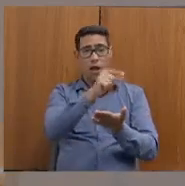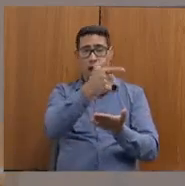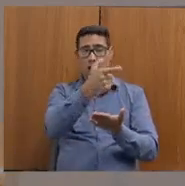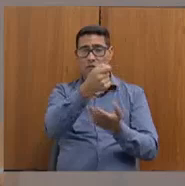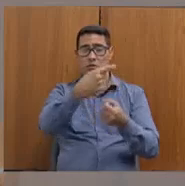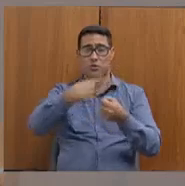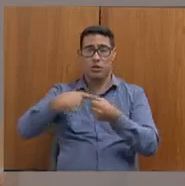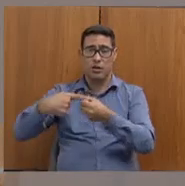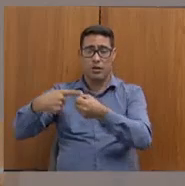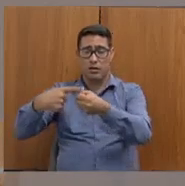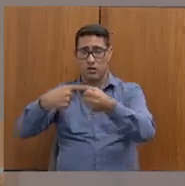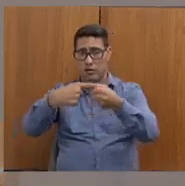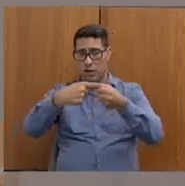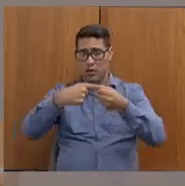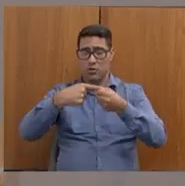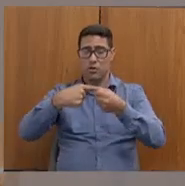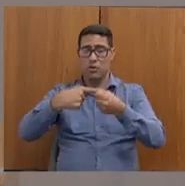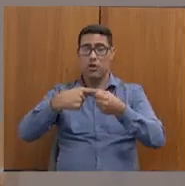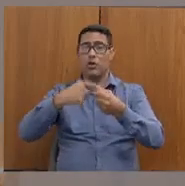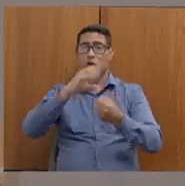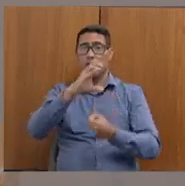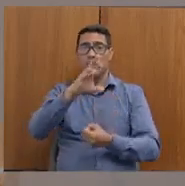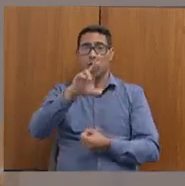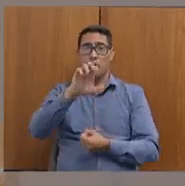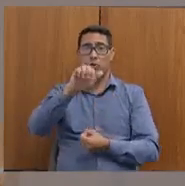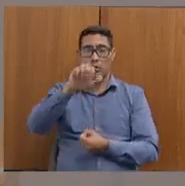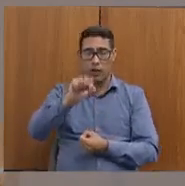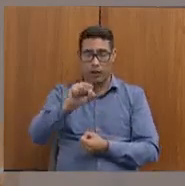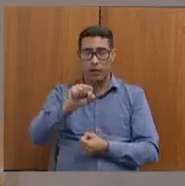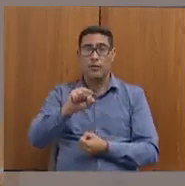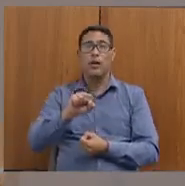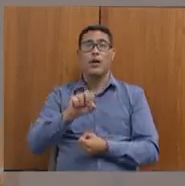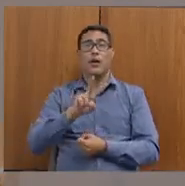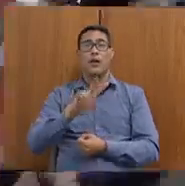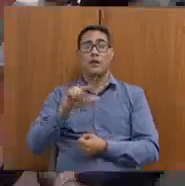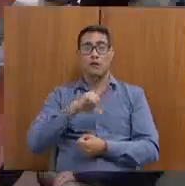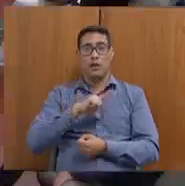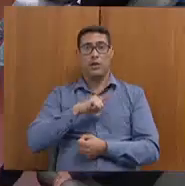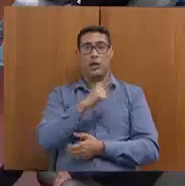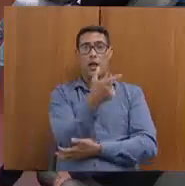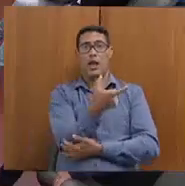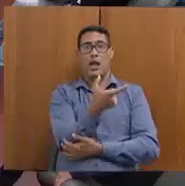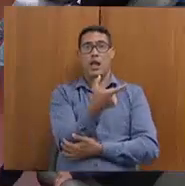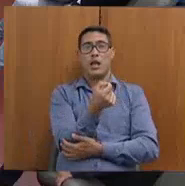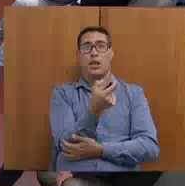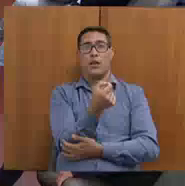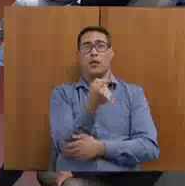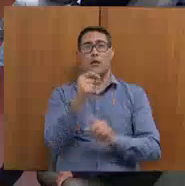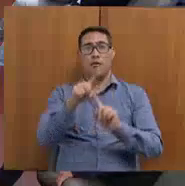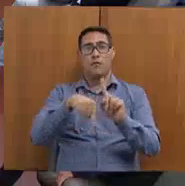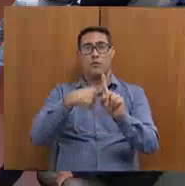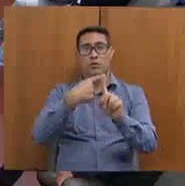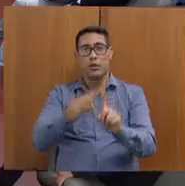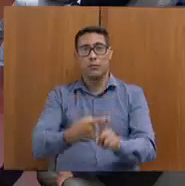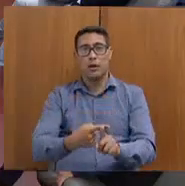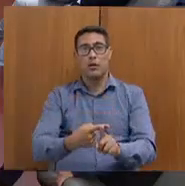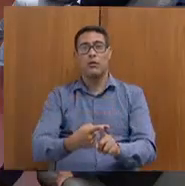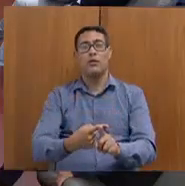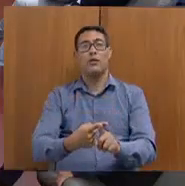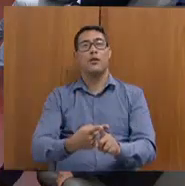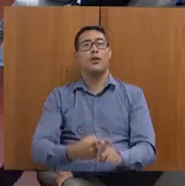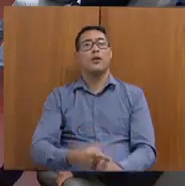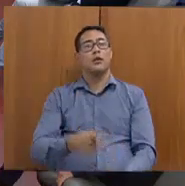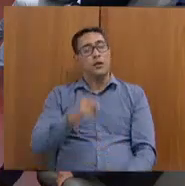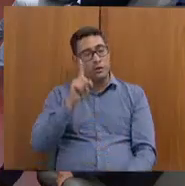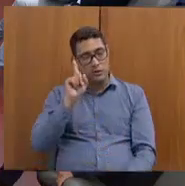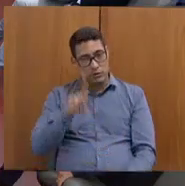de pequeno porte 1. 20 a mais? 20 a mais? mais, no pequeno porte 1, que é financiado com